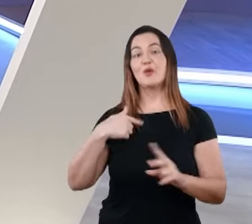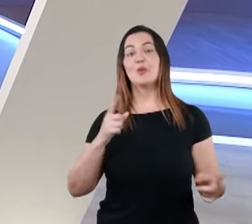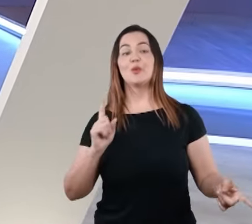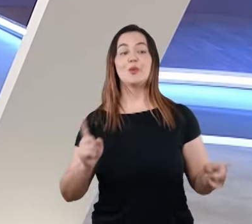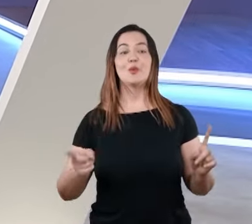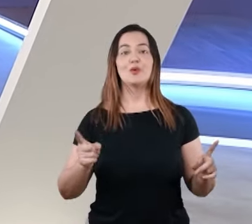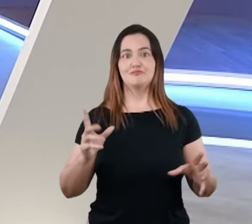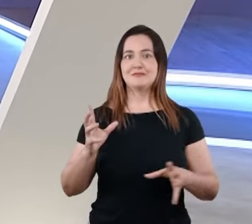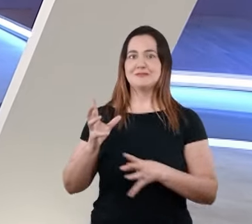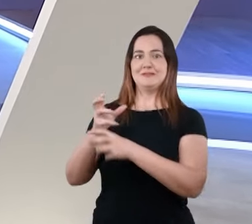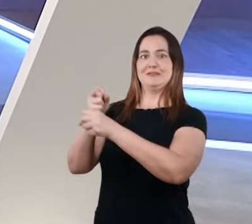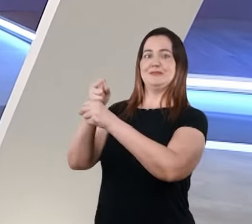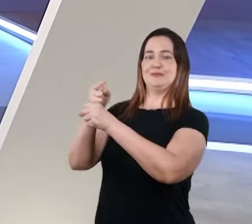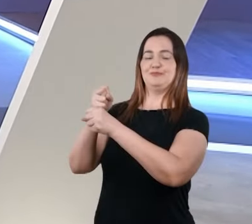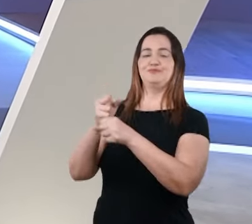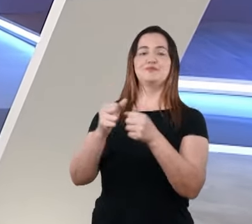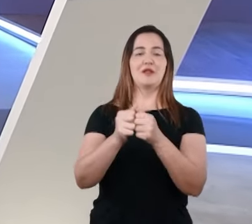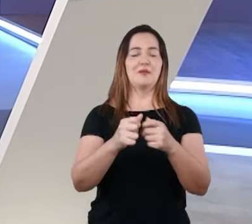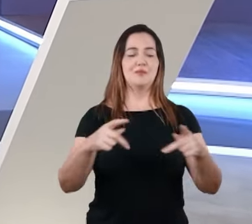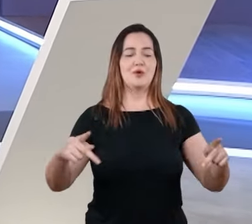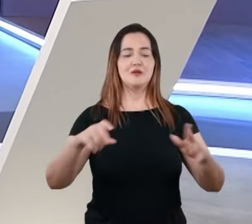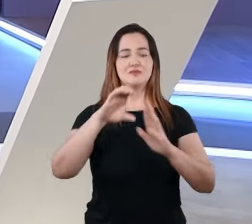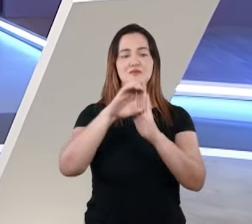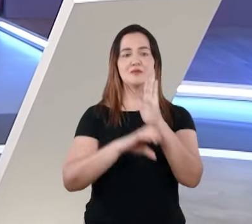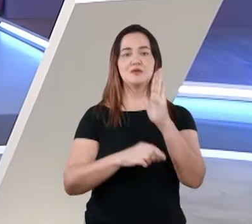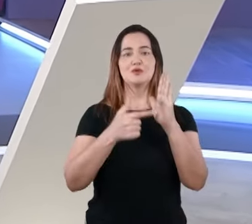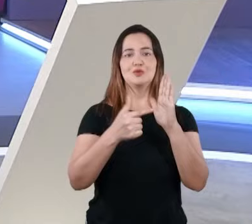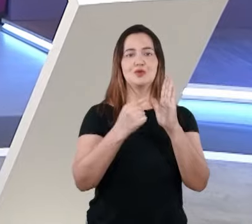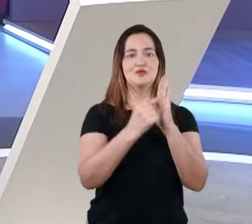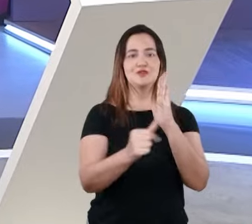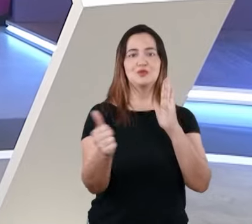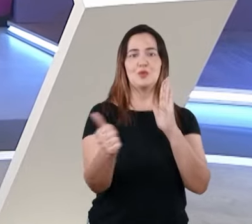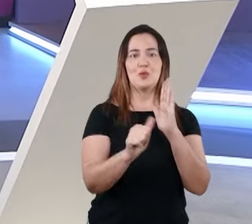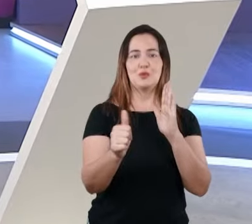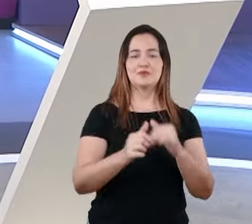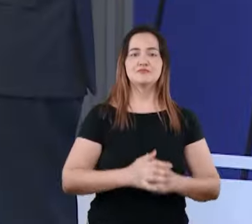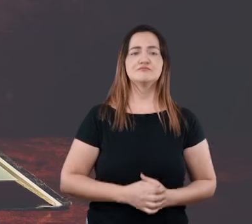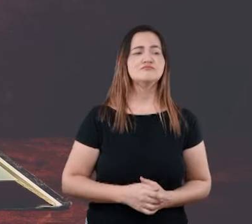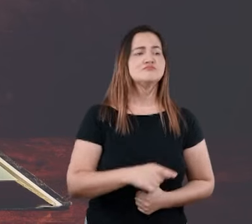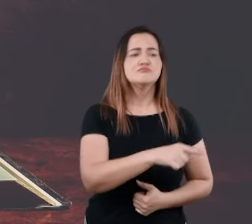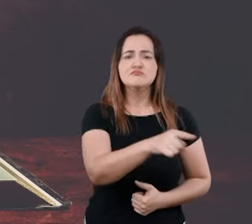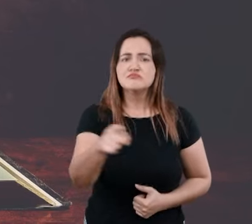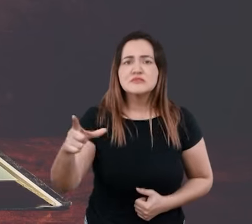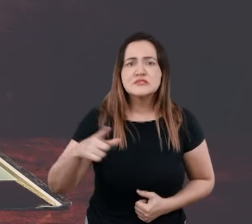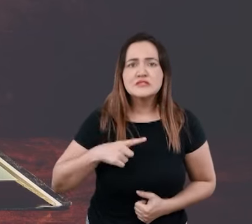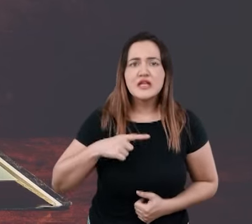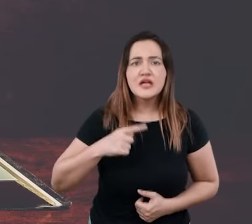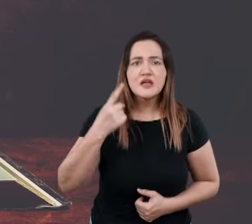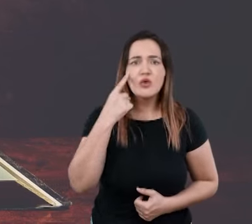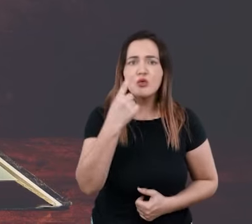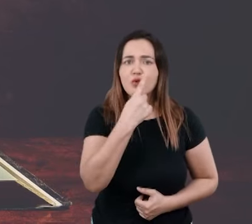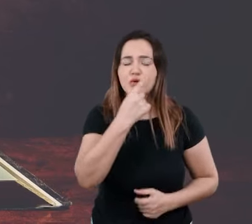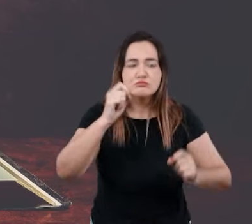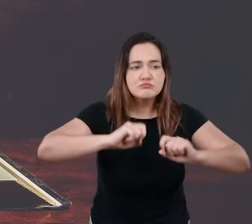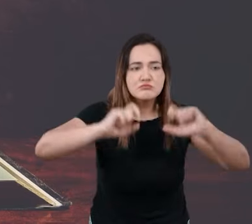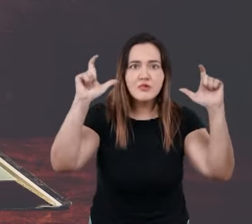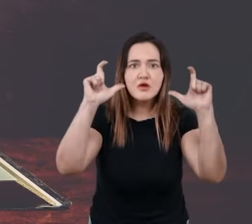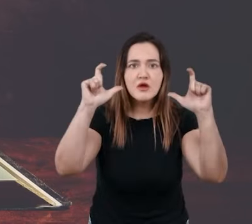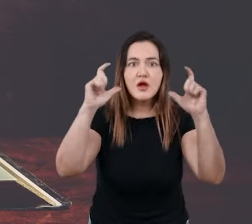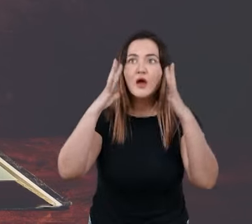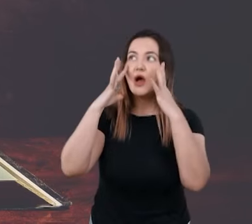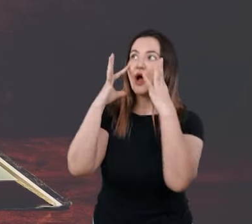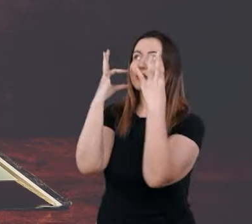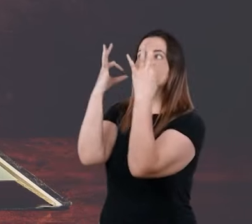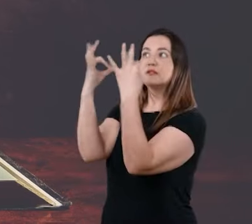a essa esperança, diz Apocalipse 2.11. Quem tem ouvidos, ouça o que o Espírito